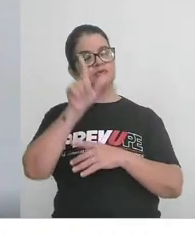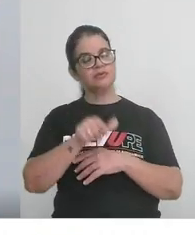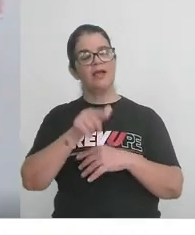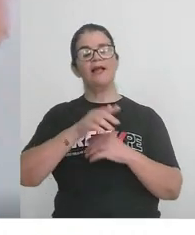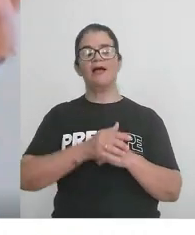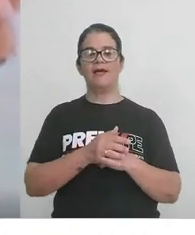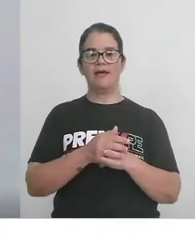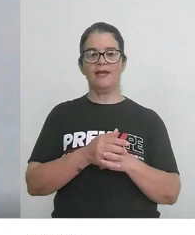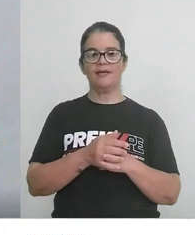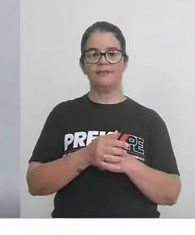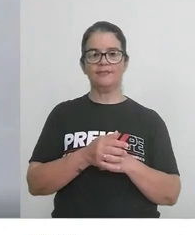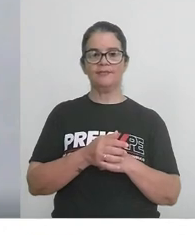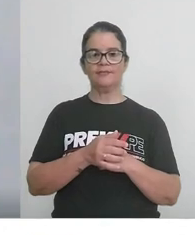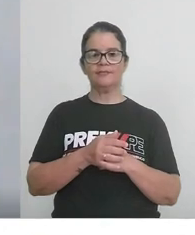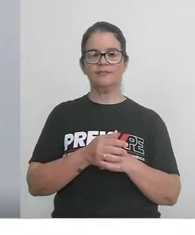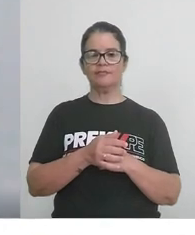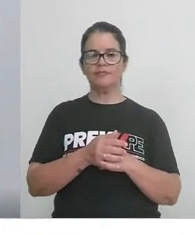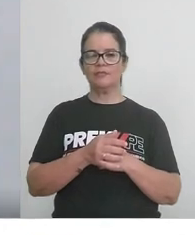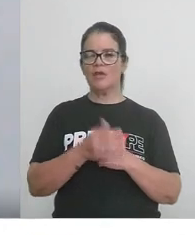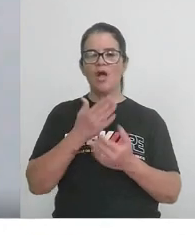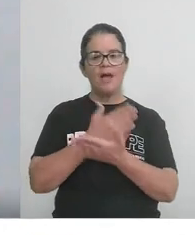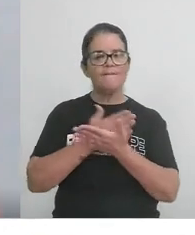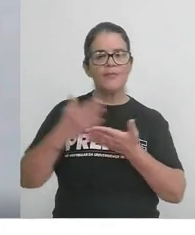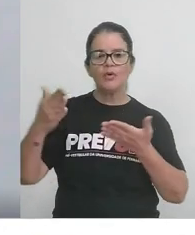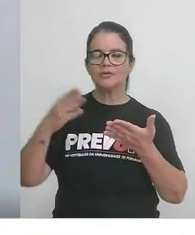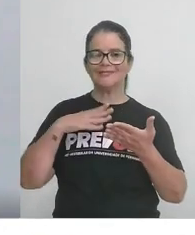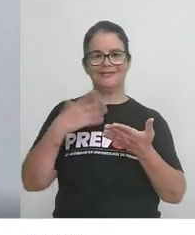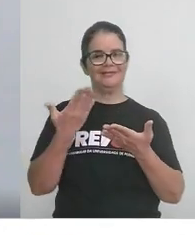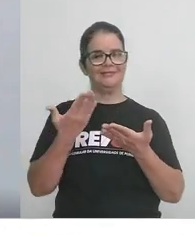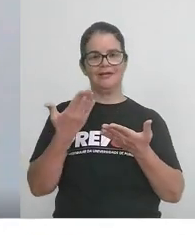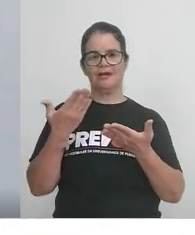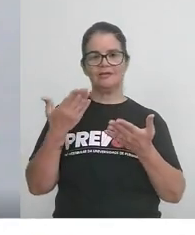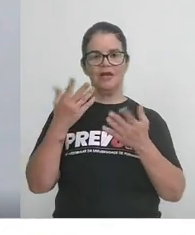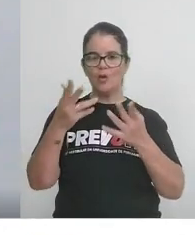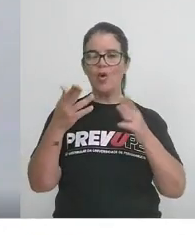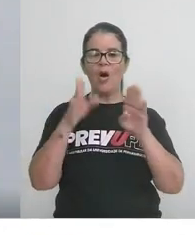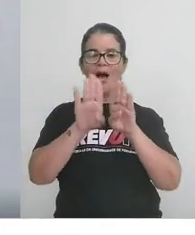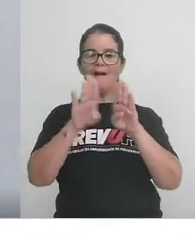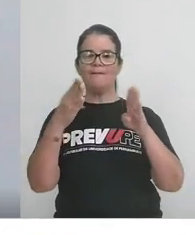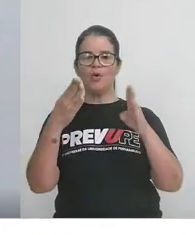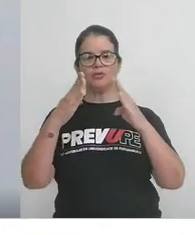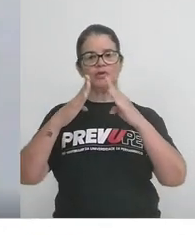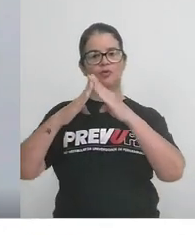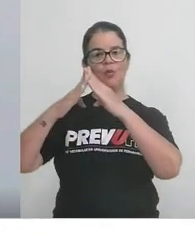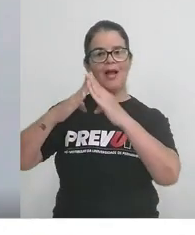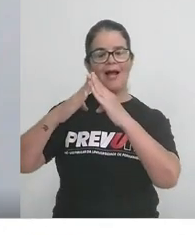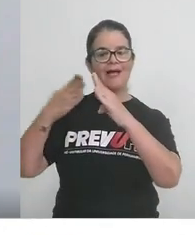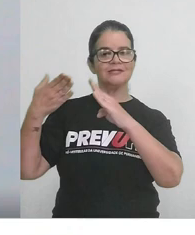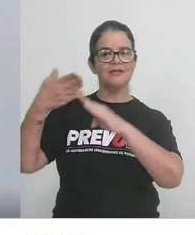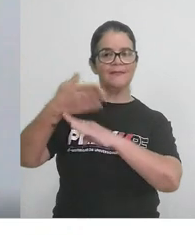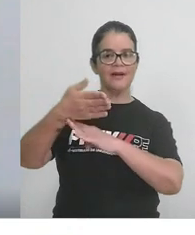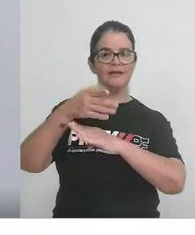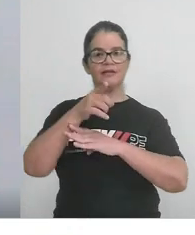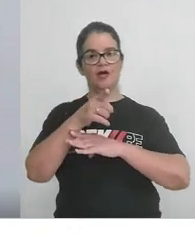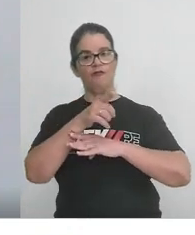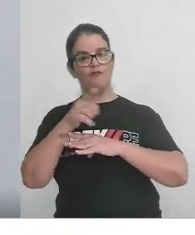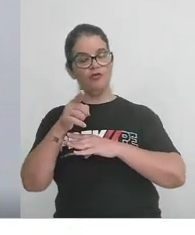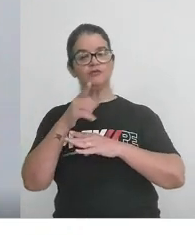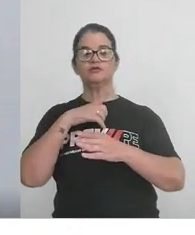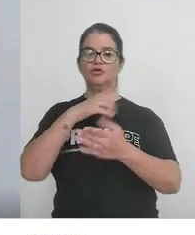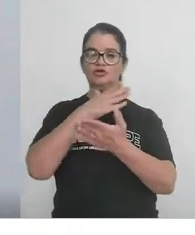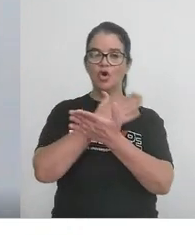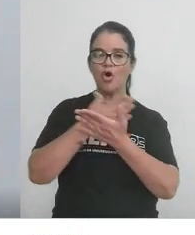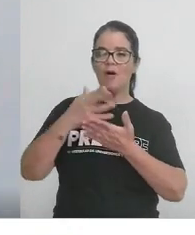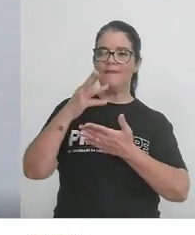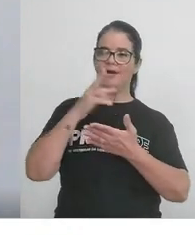a porta de entrada da casa, vamos dizer, tá? Então, vocês, começa